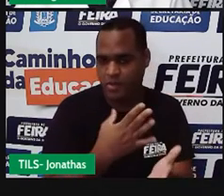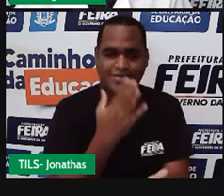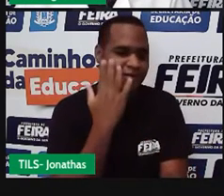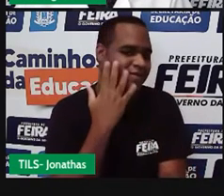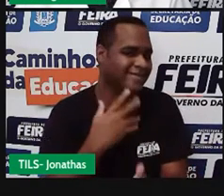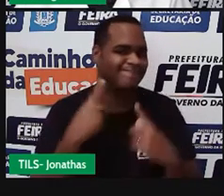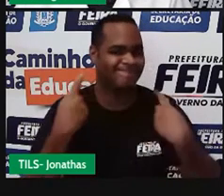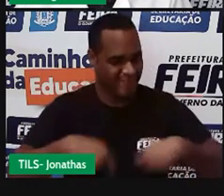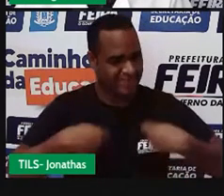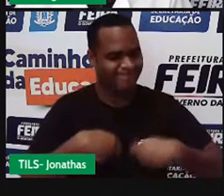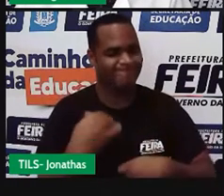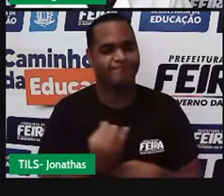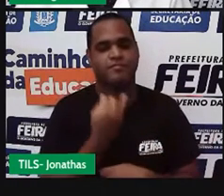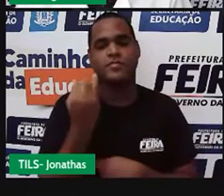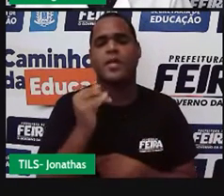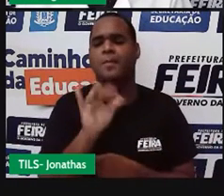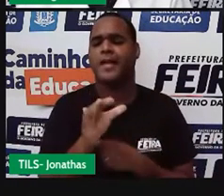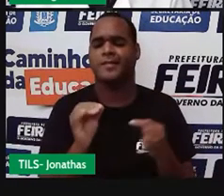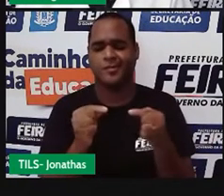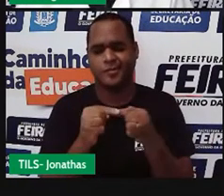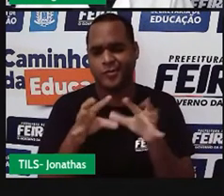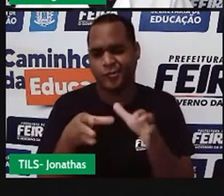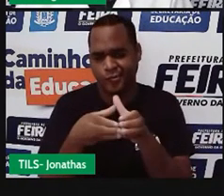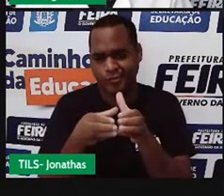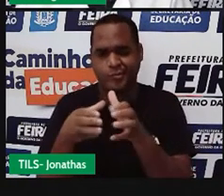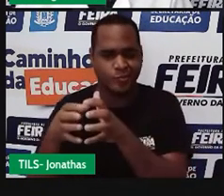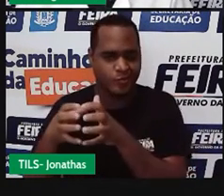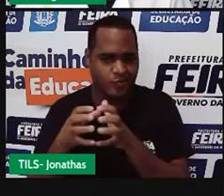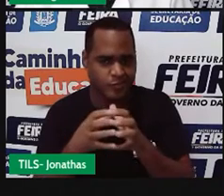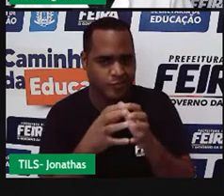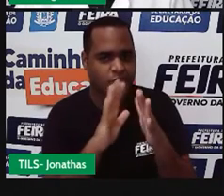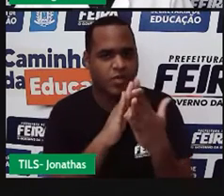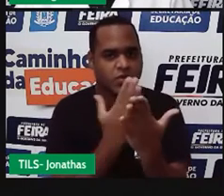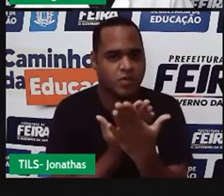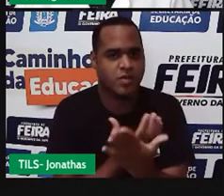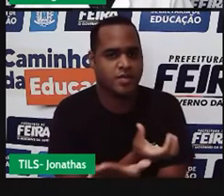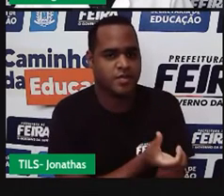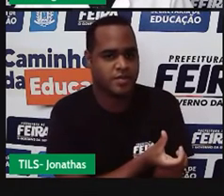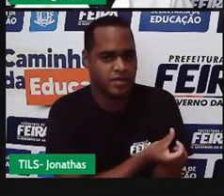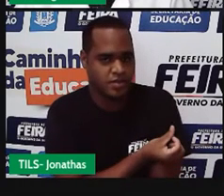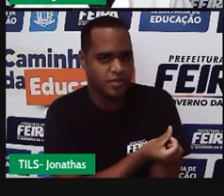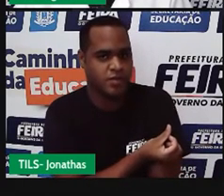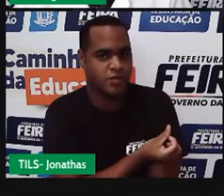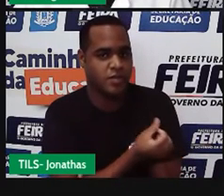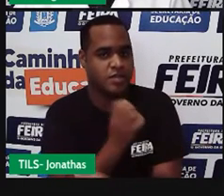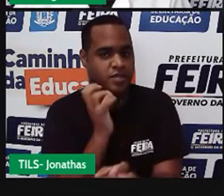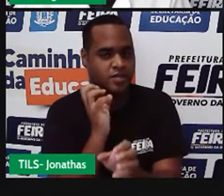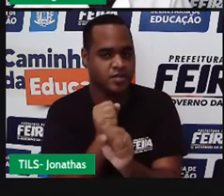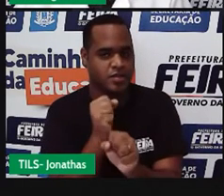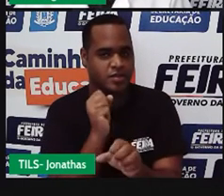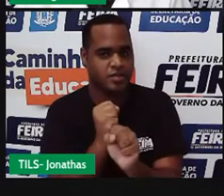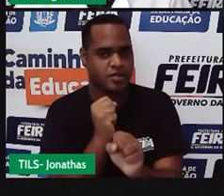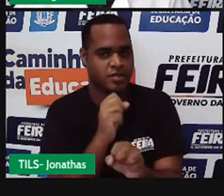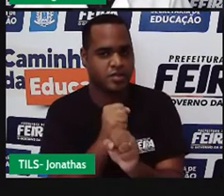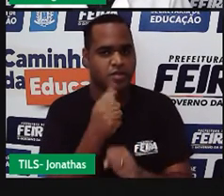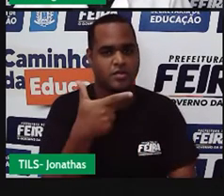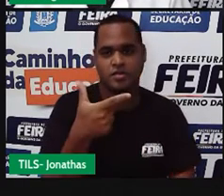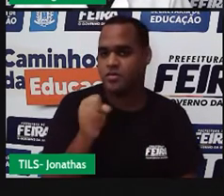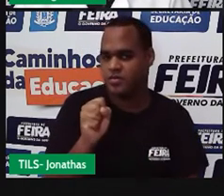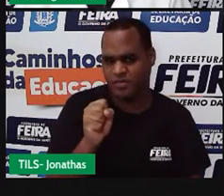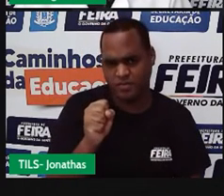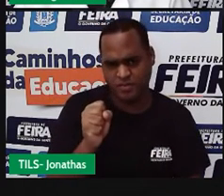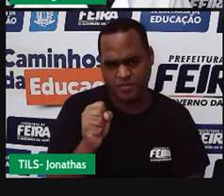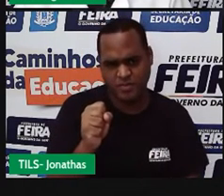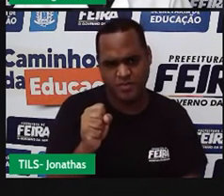a gente tem aqui as turmas dessa escola. O sexto ano conseguiu arrecadar 28 brinquedos.